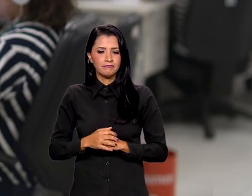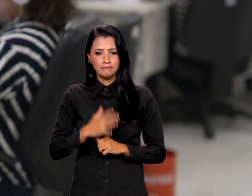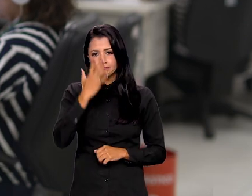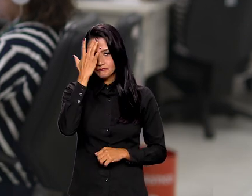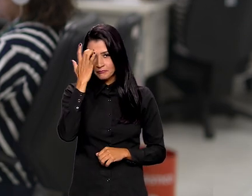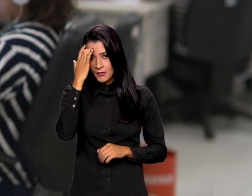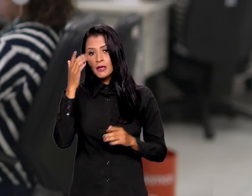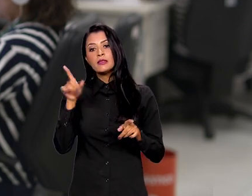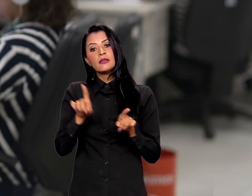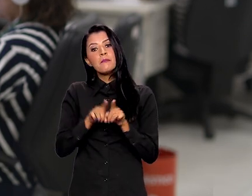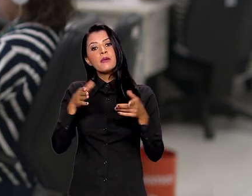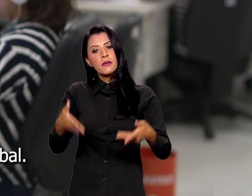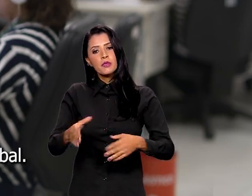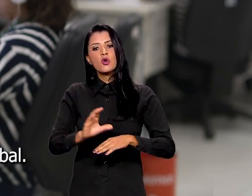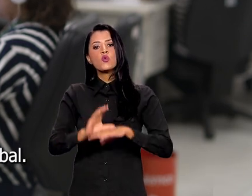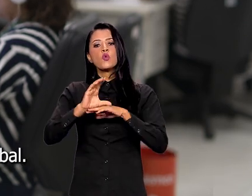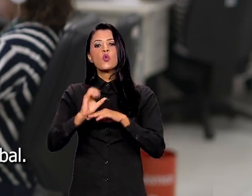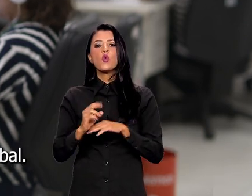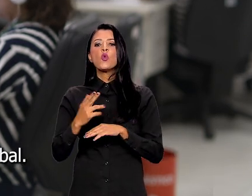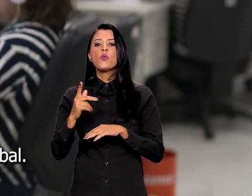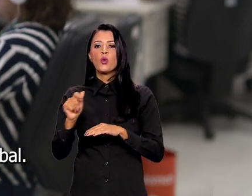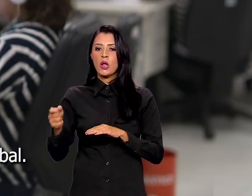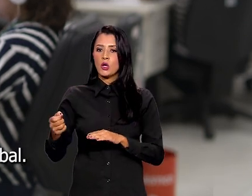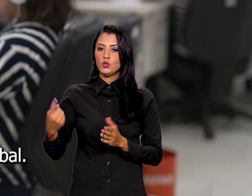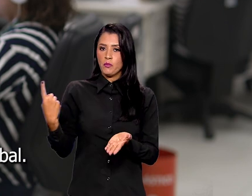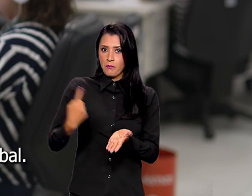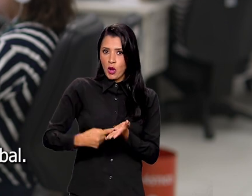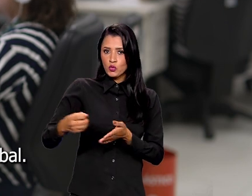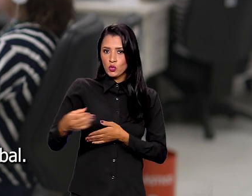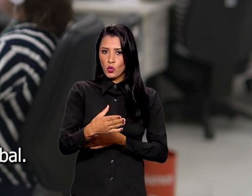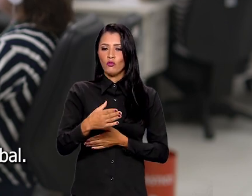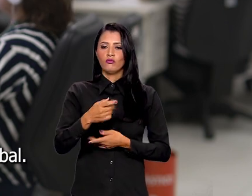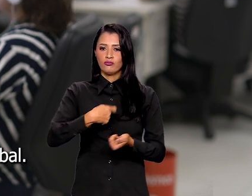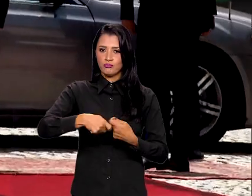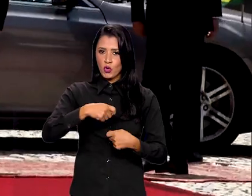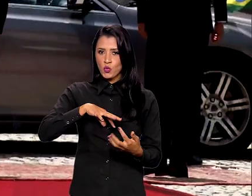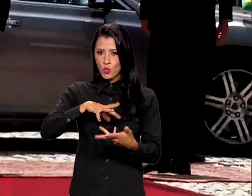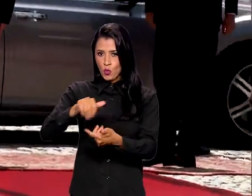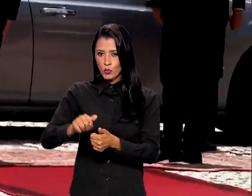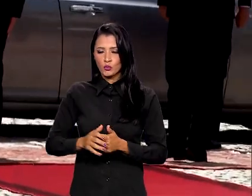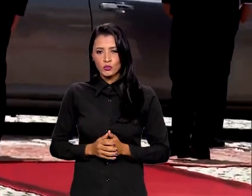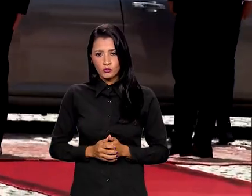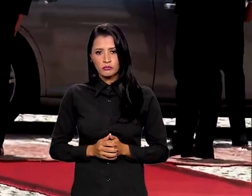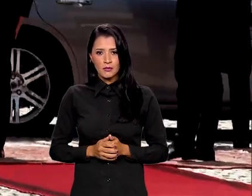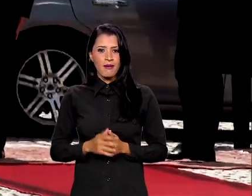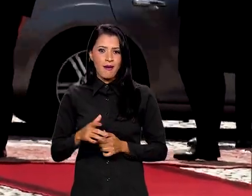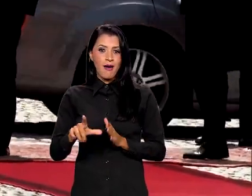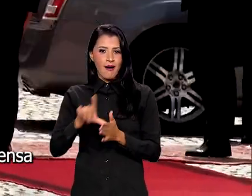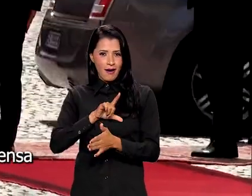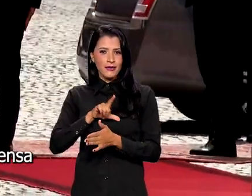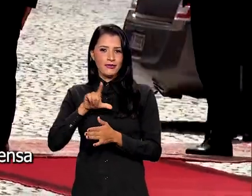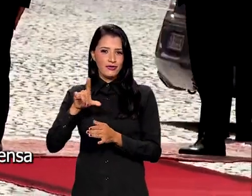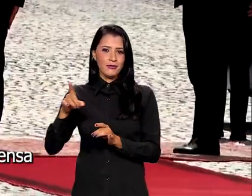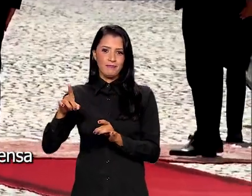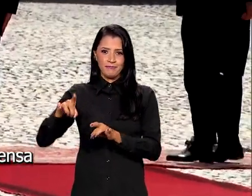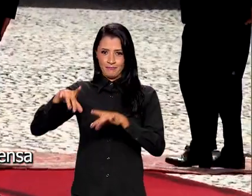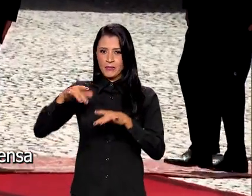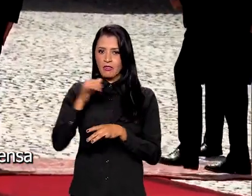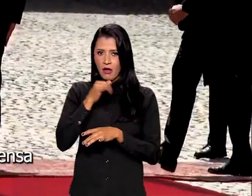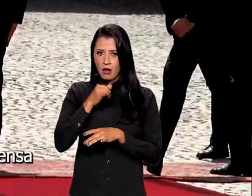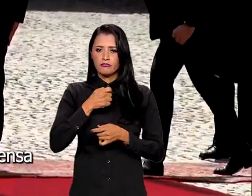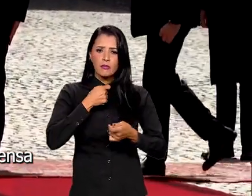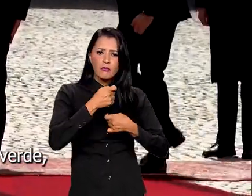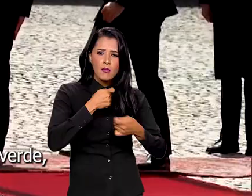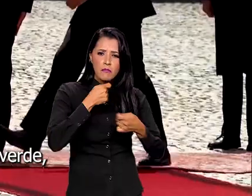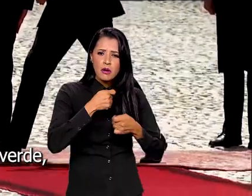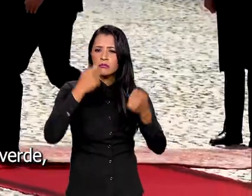e amanhã participa da cúpula sobre o novo pacto financeiro global. Antes de deixar a Itália, o presidente Lula